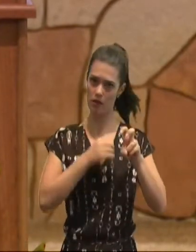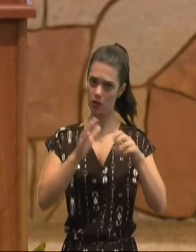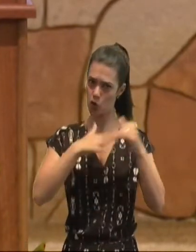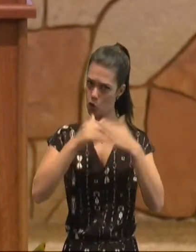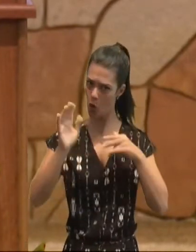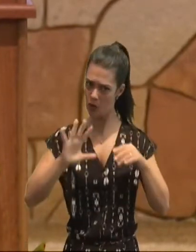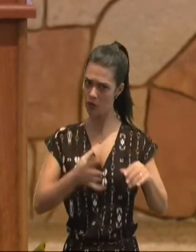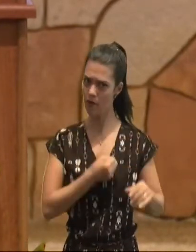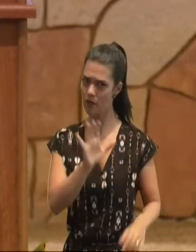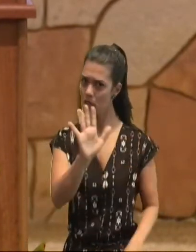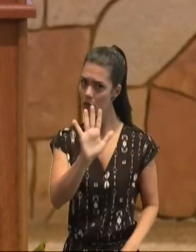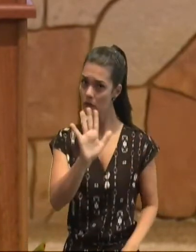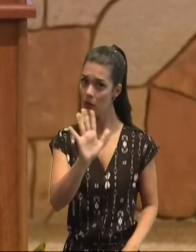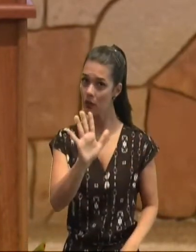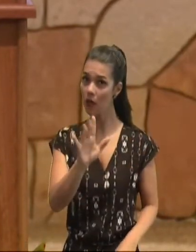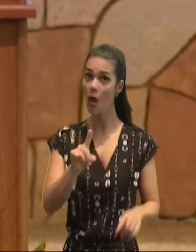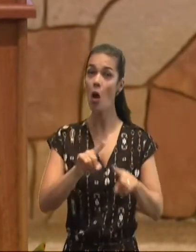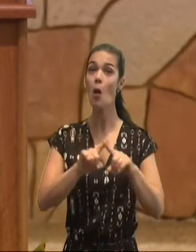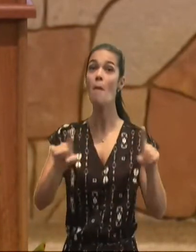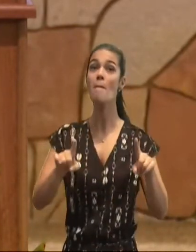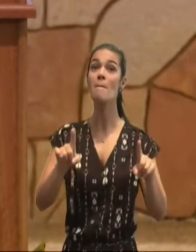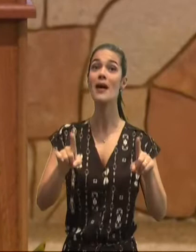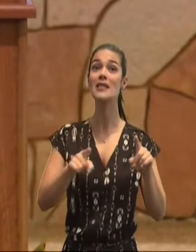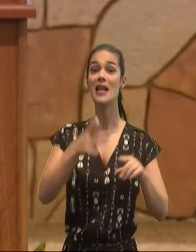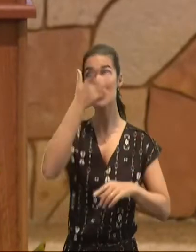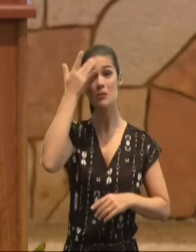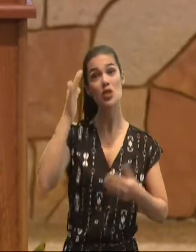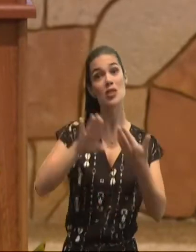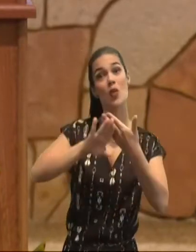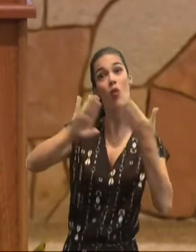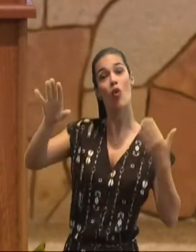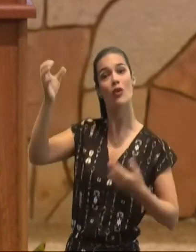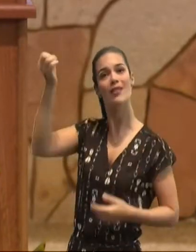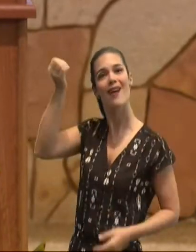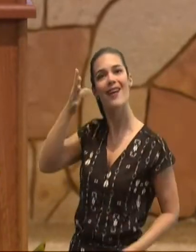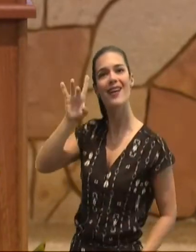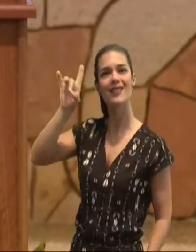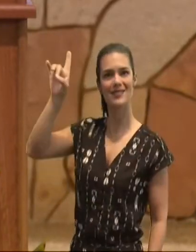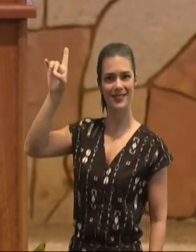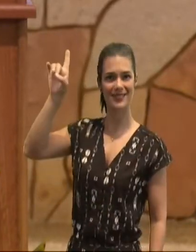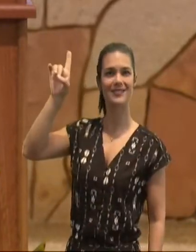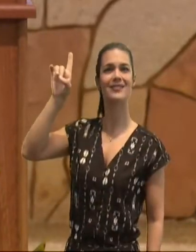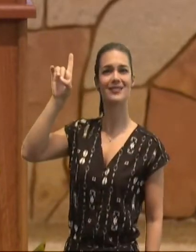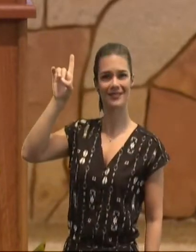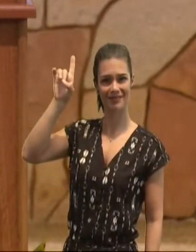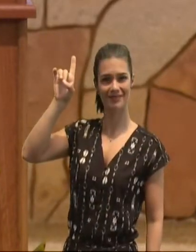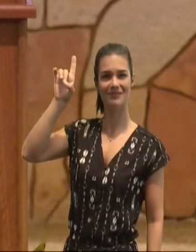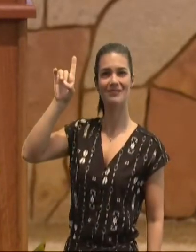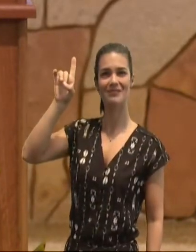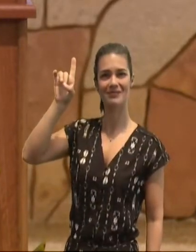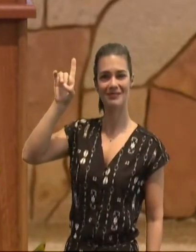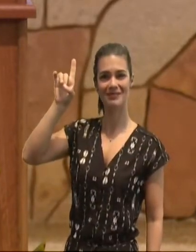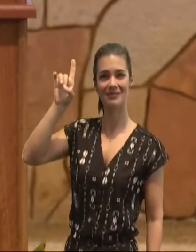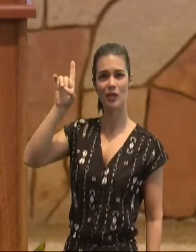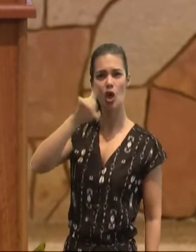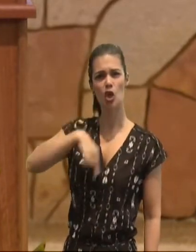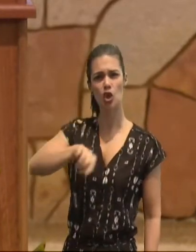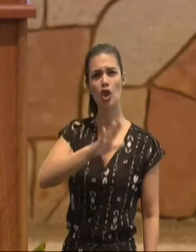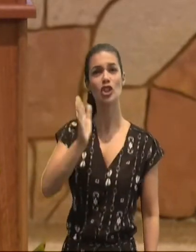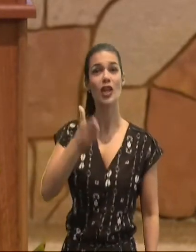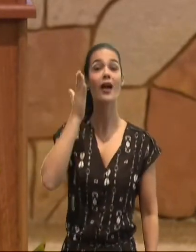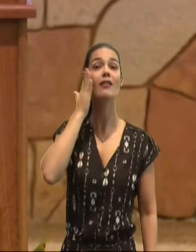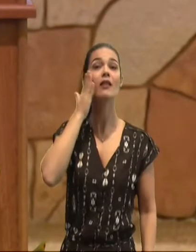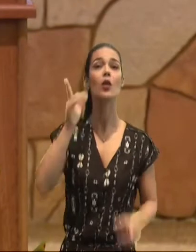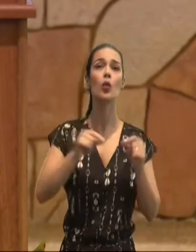ele está dizendo, de cair, da esfera, da graça, ele está falando, de modo, de salvação, nós, já entendemos, que pela